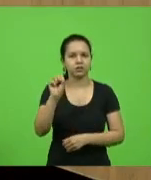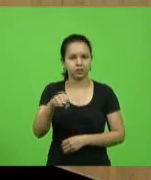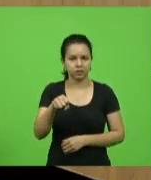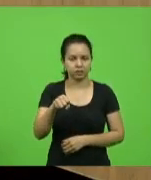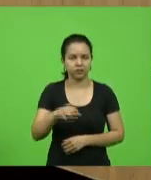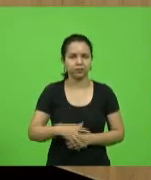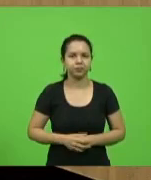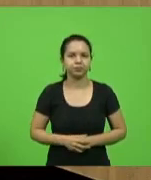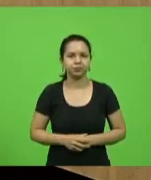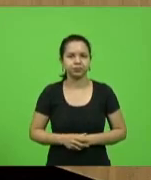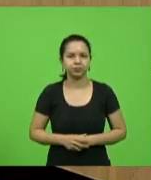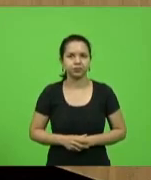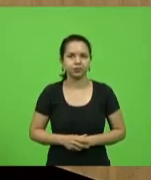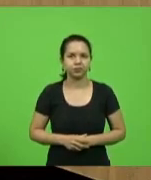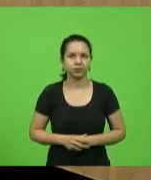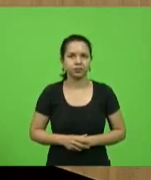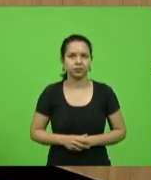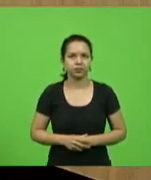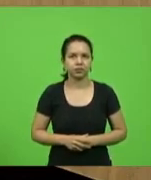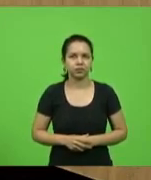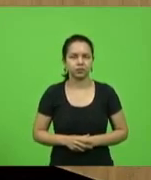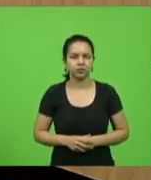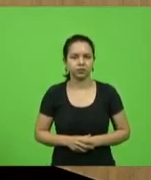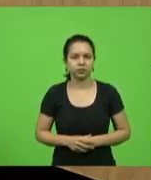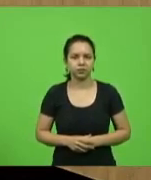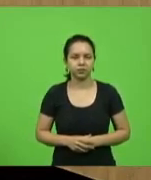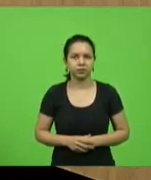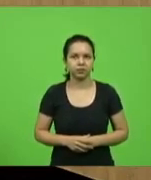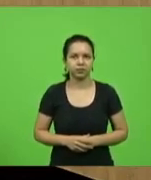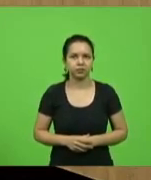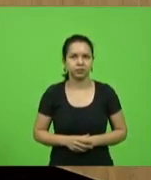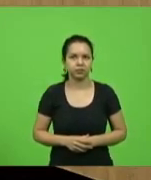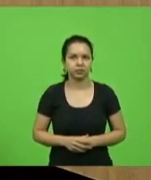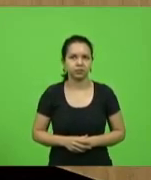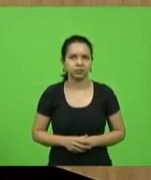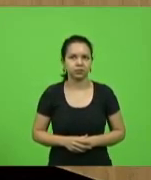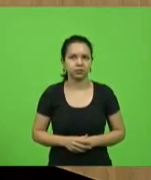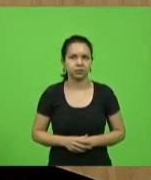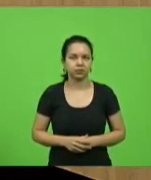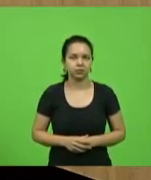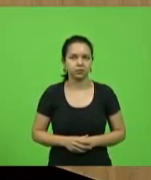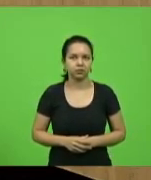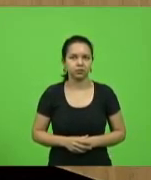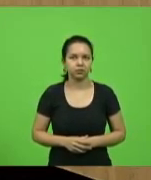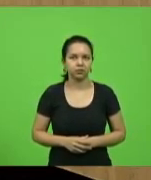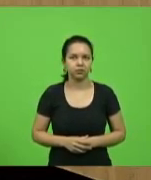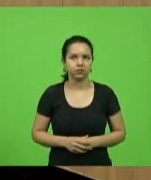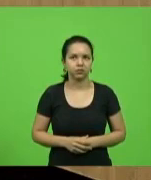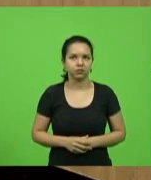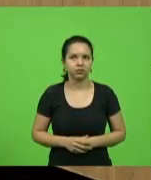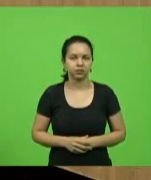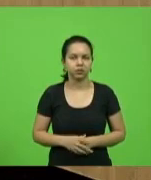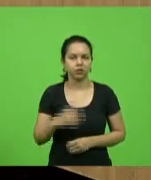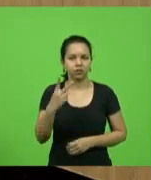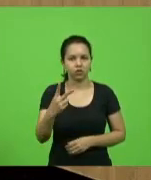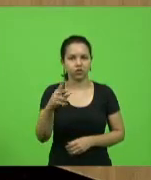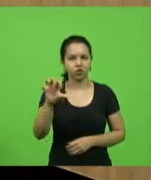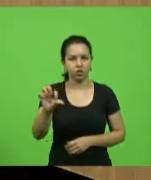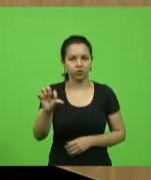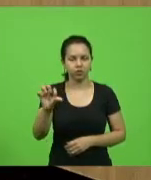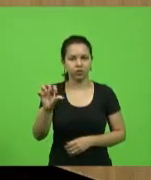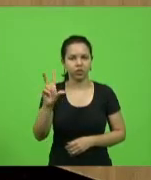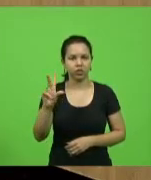Deputado Bruno, considero o voto do deputado Bruno sim. Por favor, assessoria. Assim o resultado fica. 29 não. 29